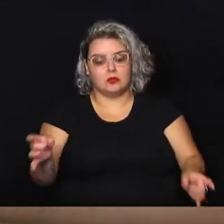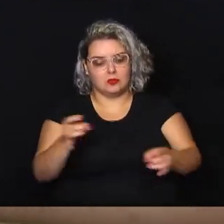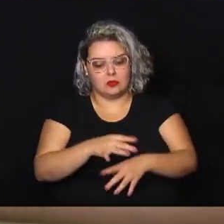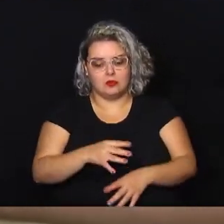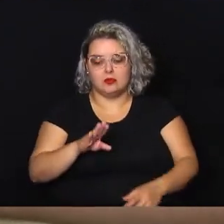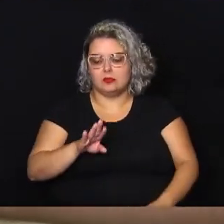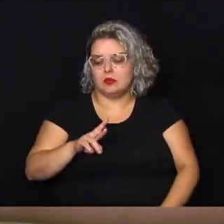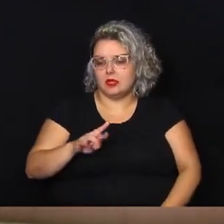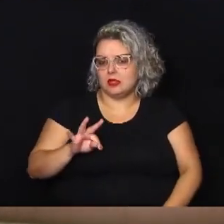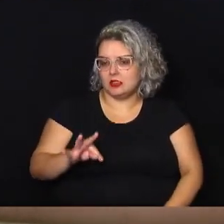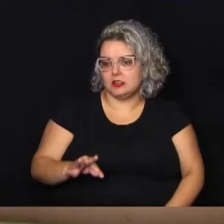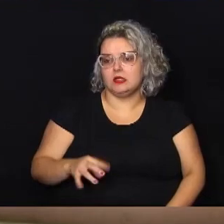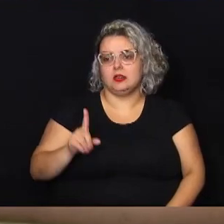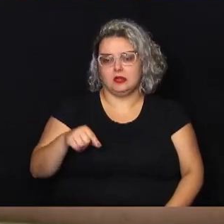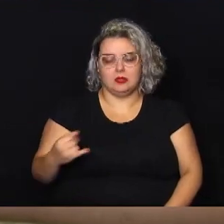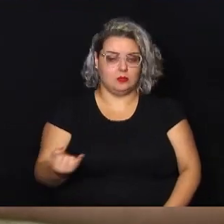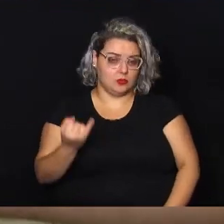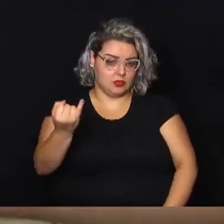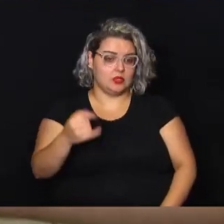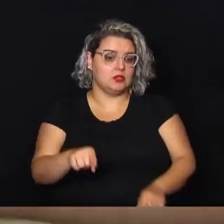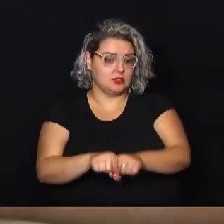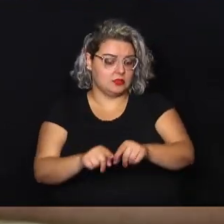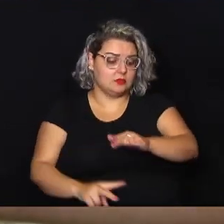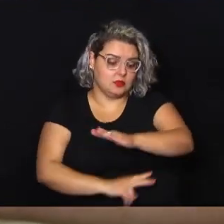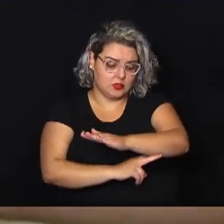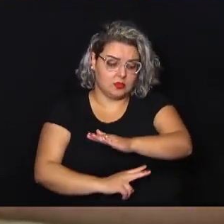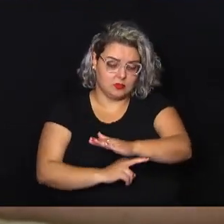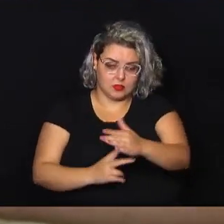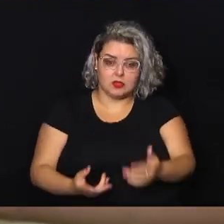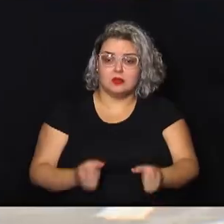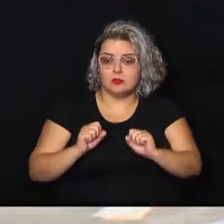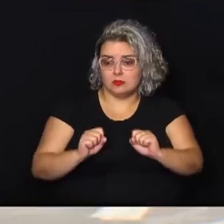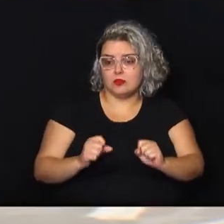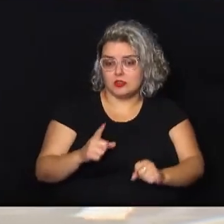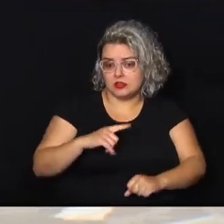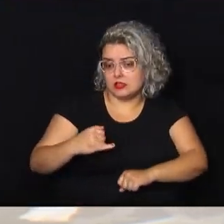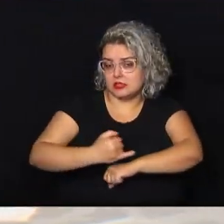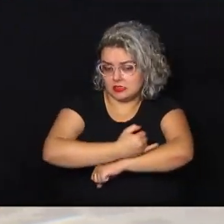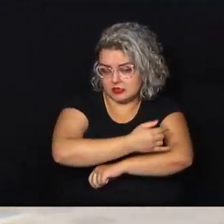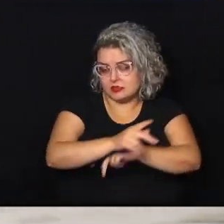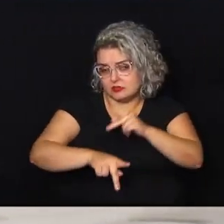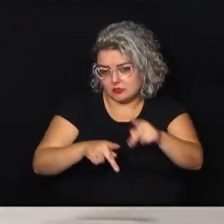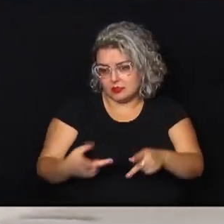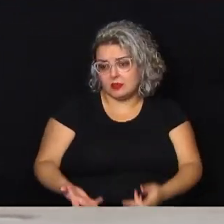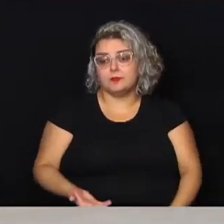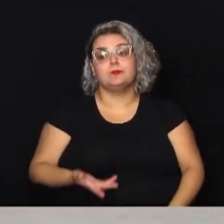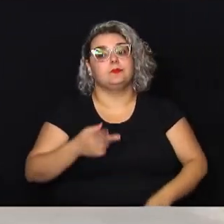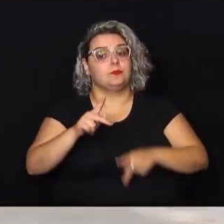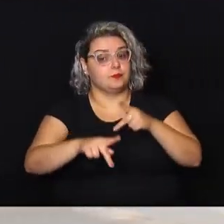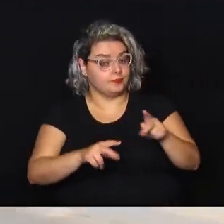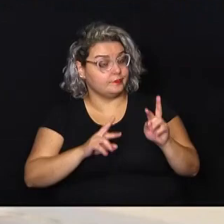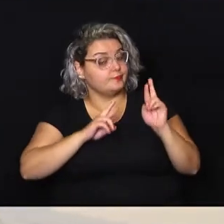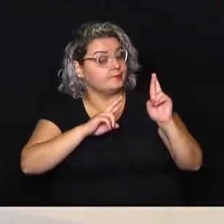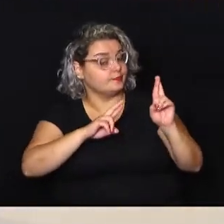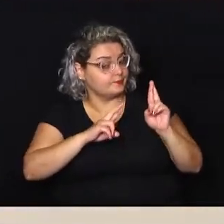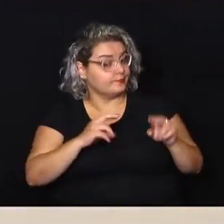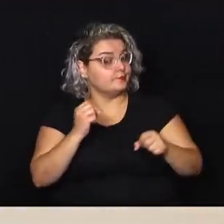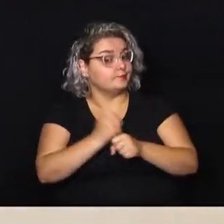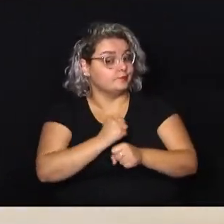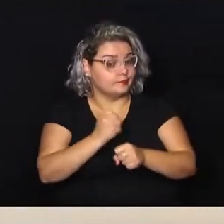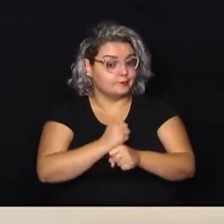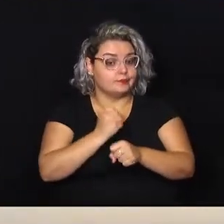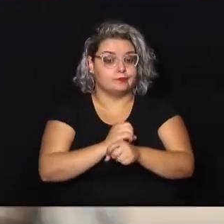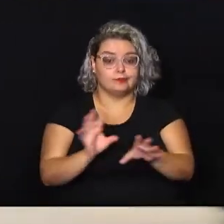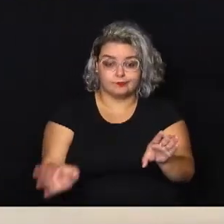concluído esse pontilhão e possa a população contar com essa infraestrutura. A população espera que as obras sejam